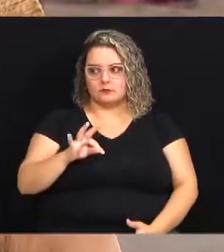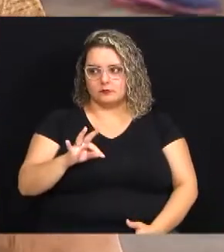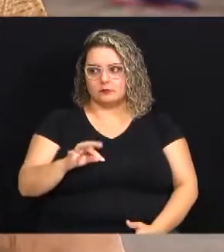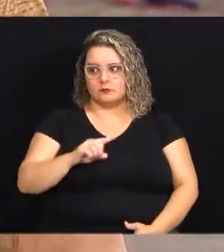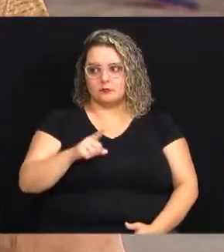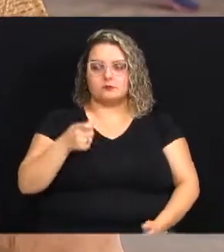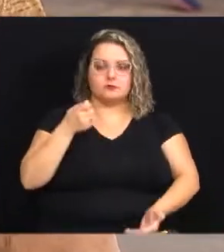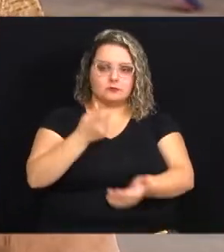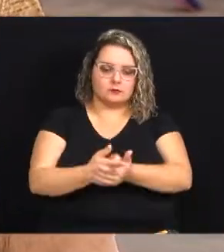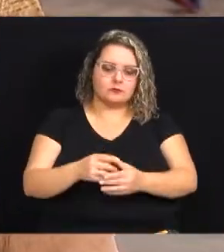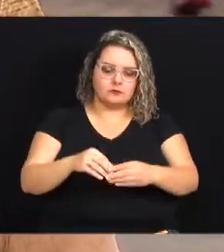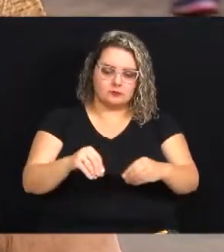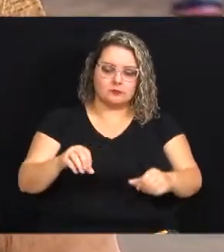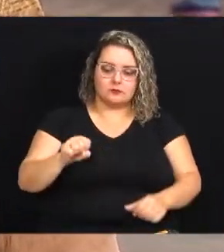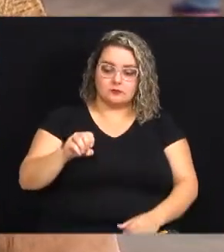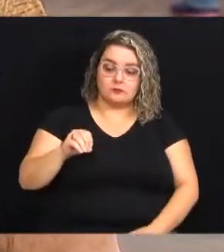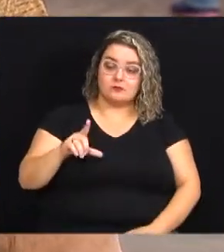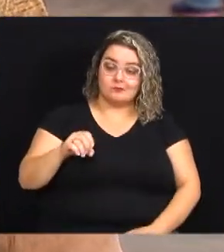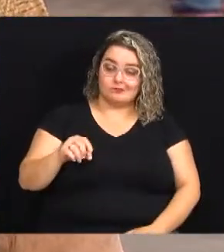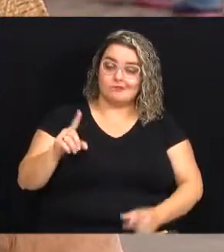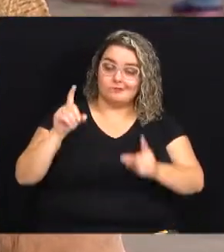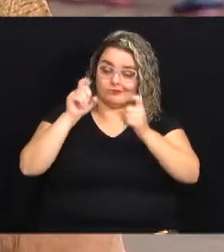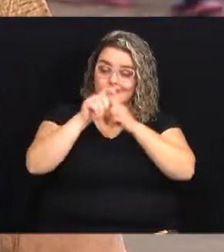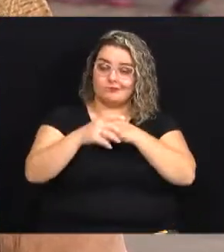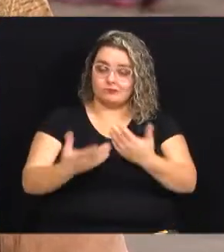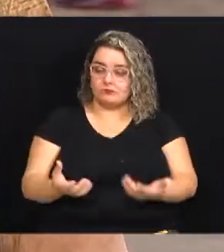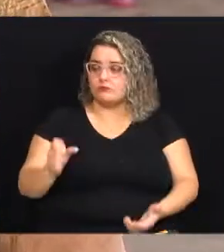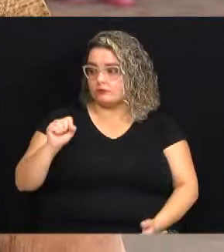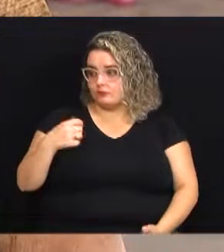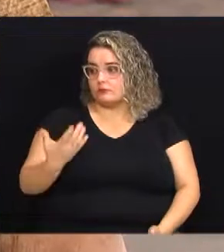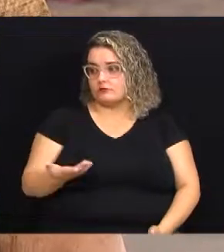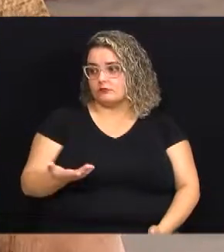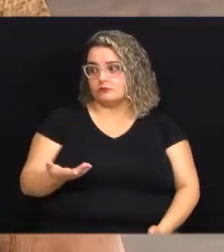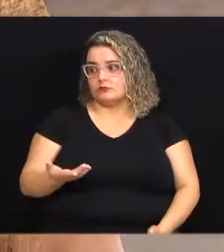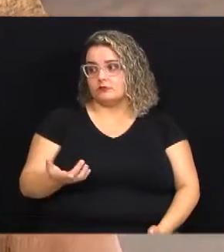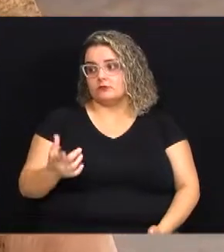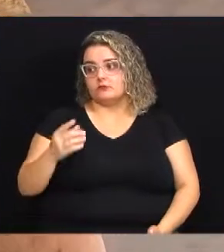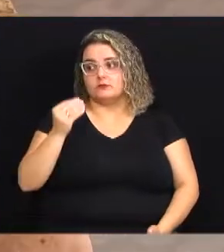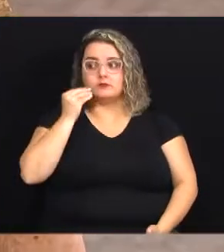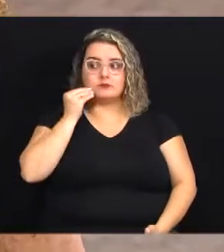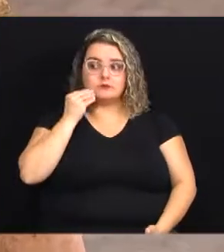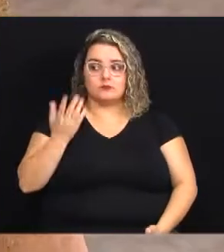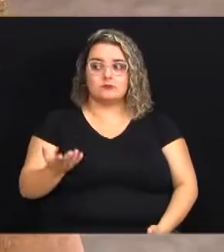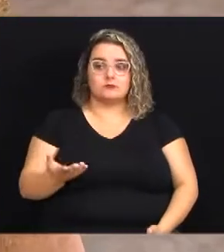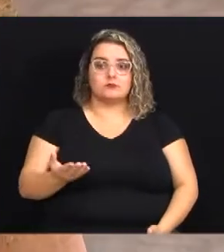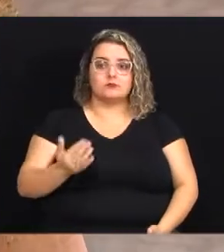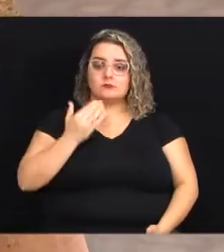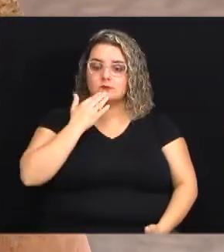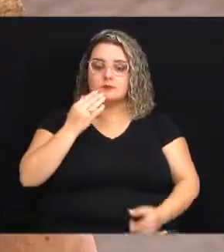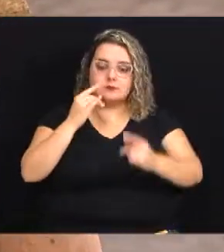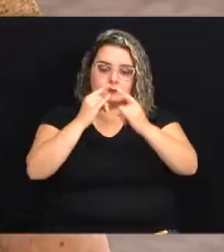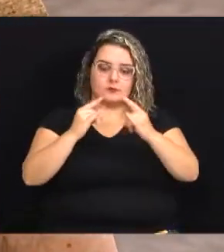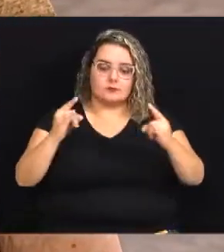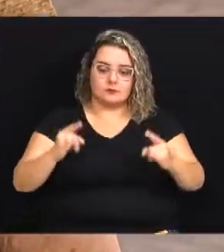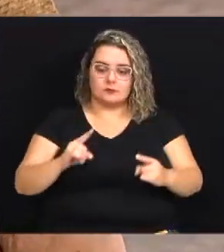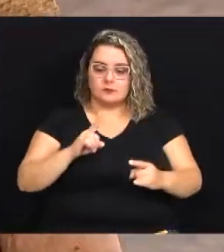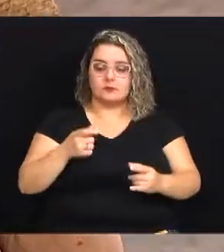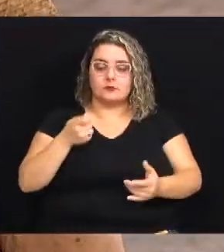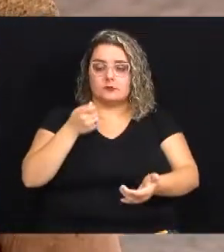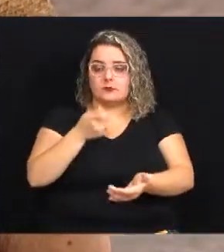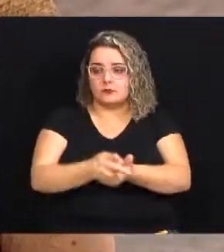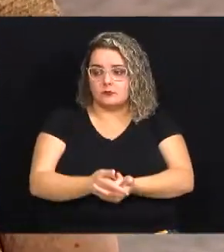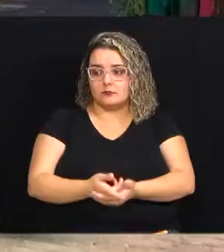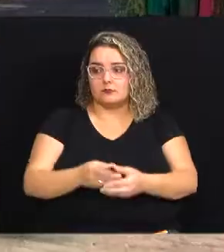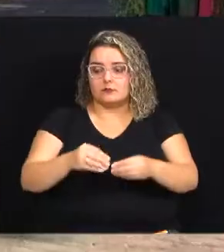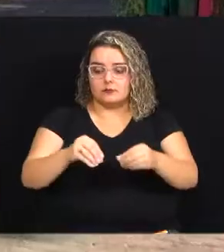não pagar solo porque pagar solo é muito difícil né sim e aí a gente tenta só cobrar as barracas e não cobra solo